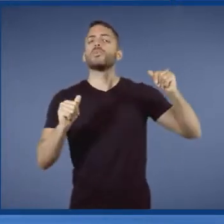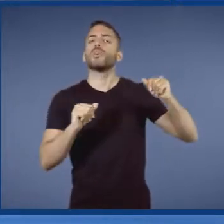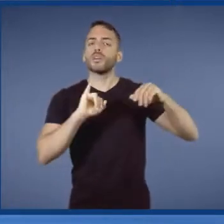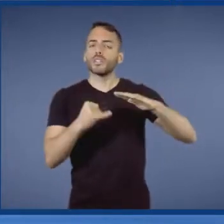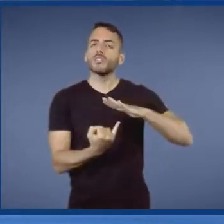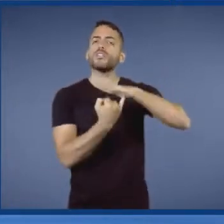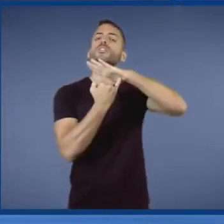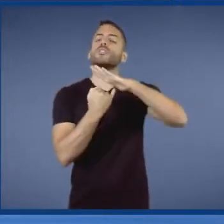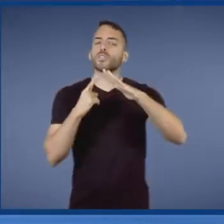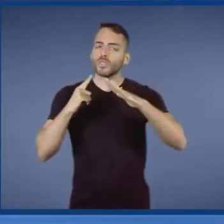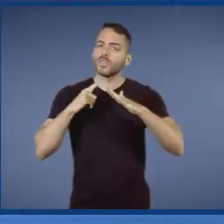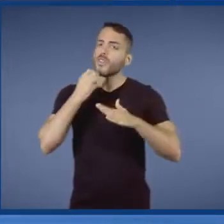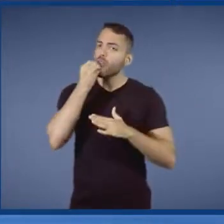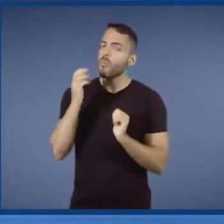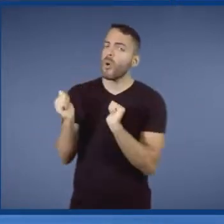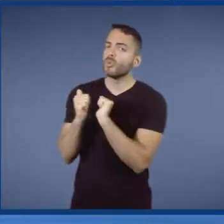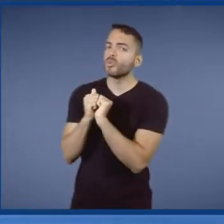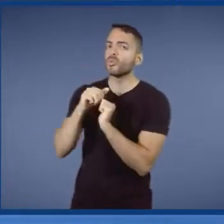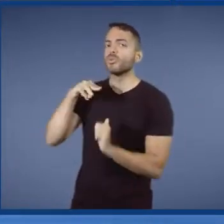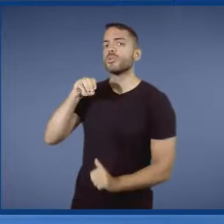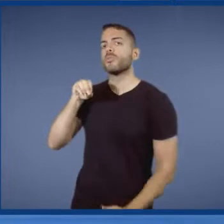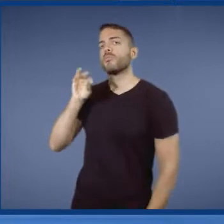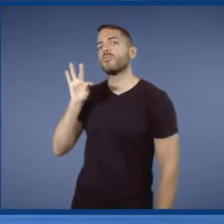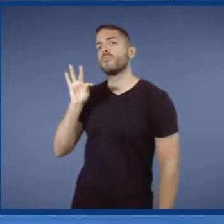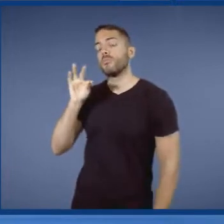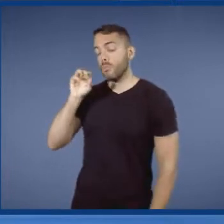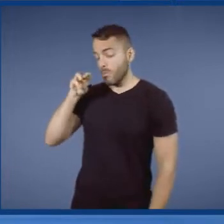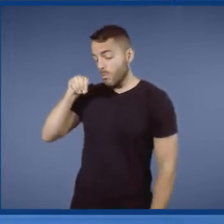compartilhar lá com o Montesano, que hoje é o presidente do BNDES.